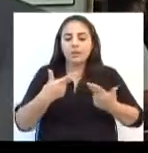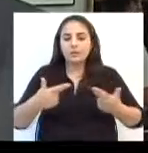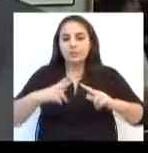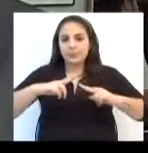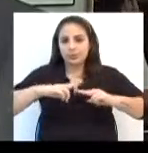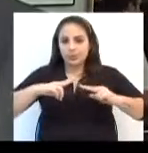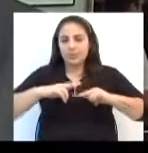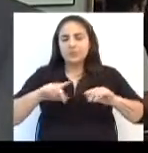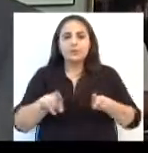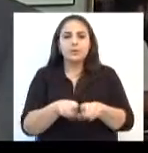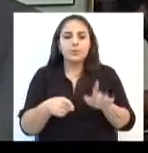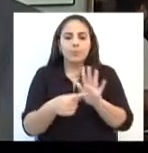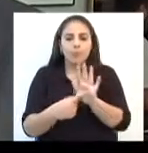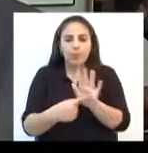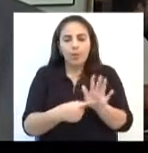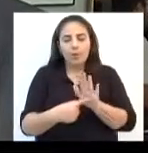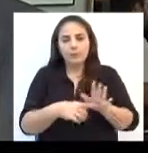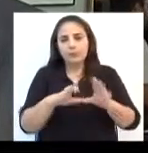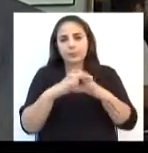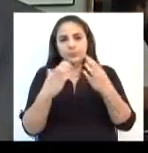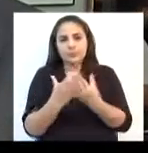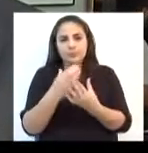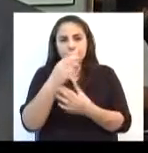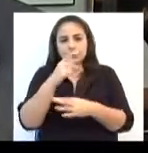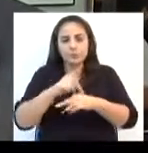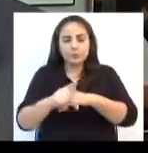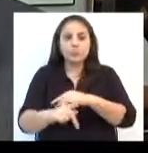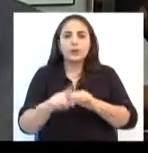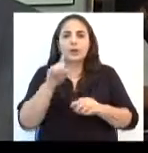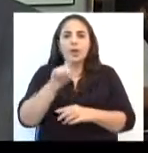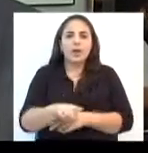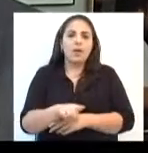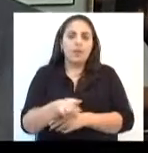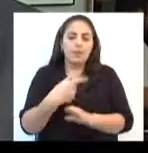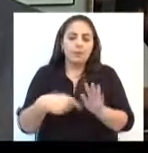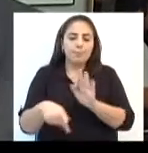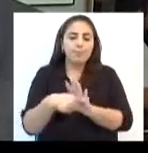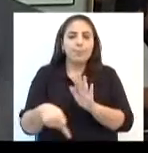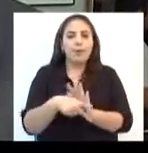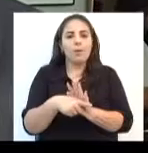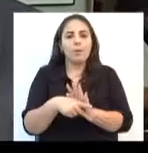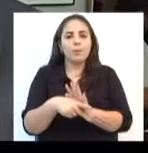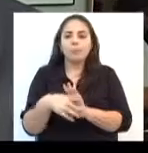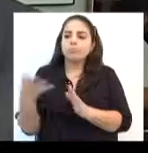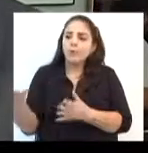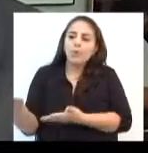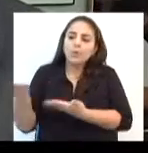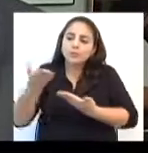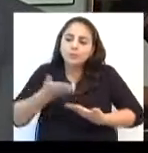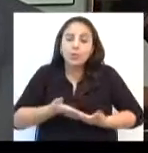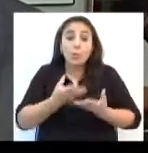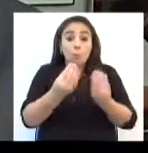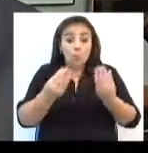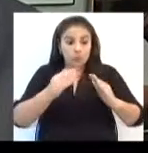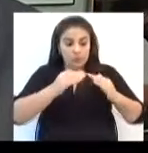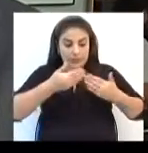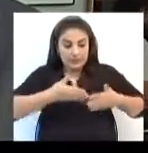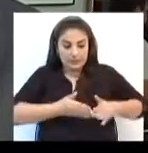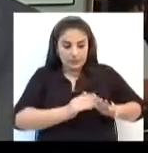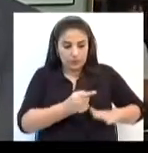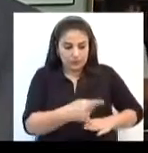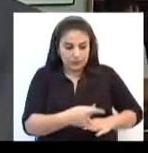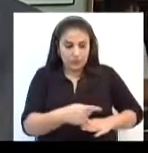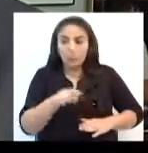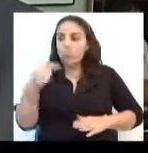E mostra que a comunidade de Passo Fundo é uma comunidade hospitaleira, muitos nasceram aqui e muitos vieram de fora. Mas amo essa